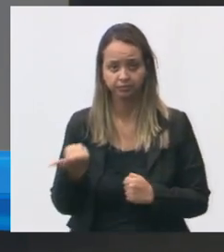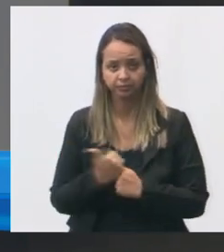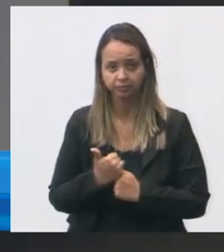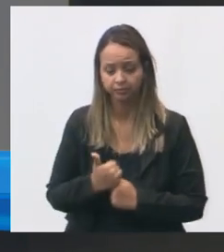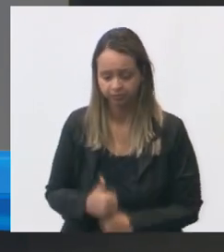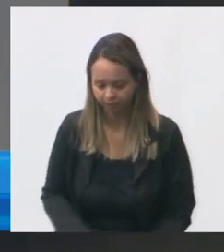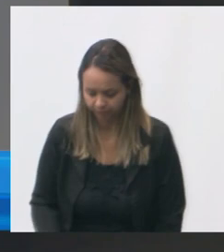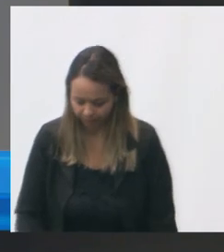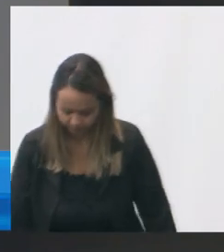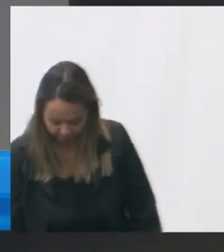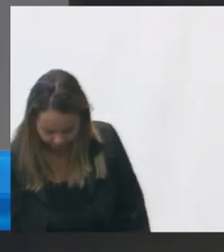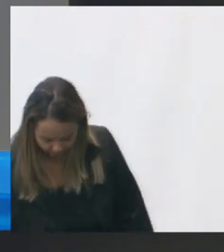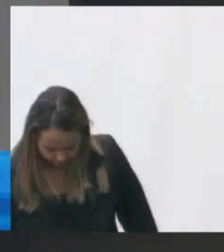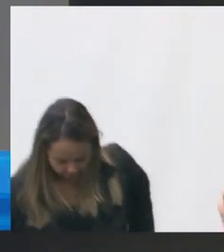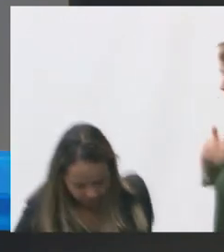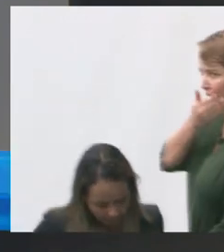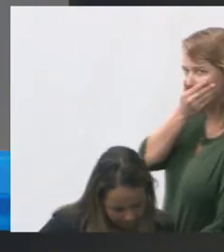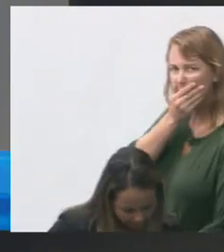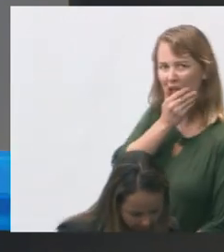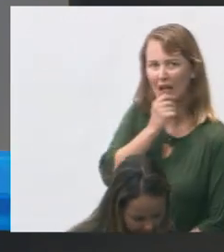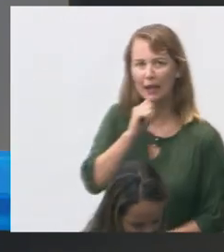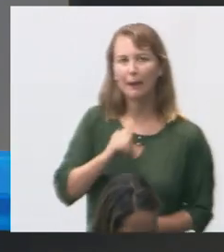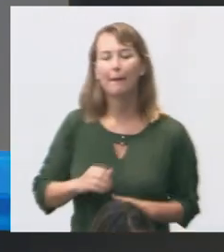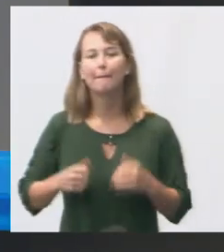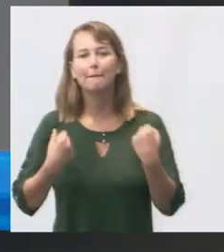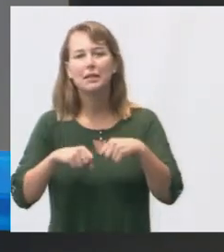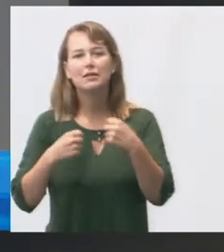precisa melhorar a climatização da farmácia